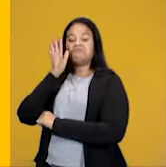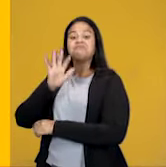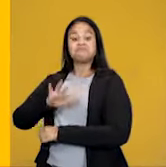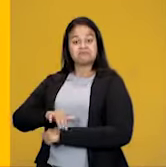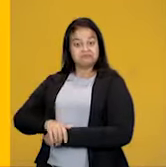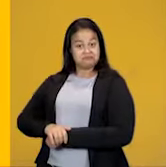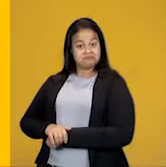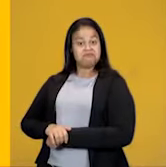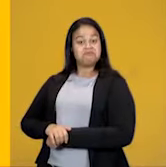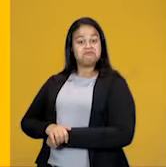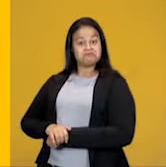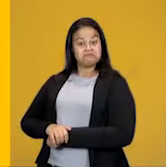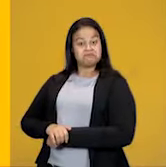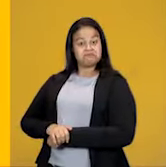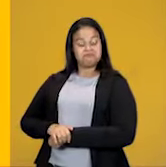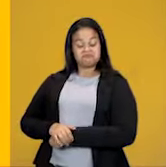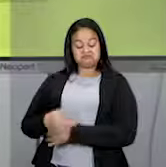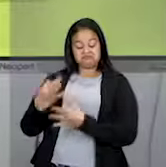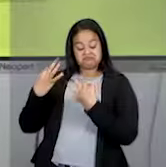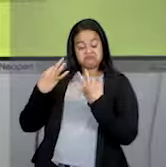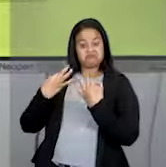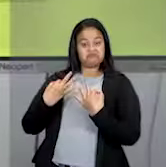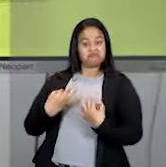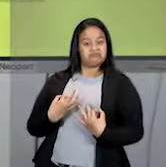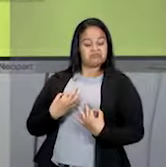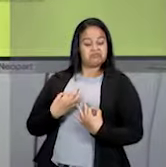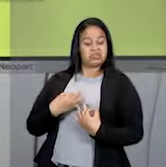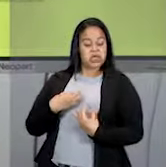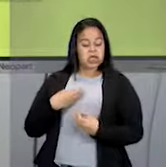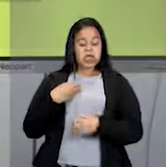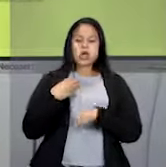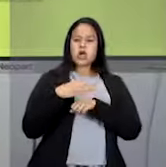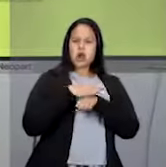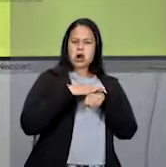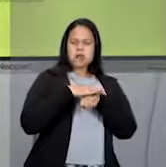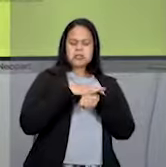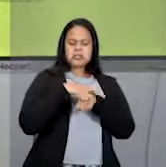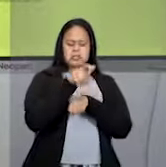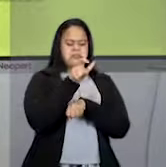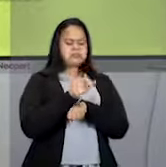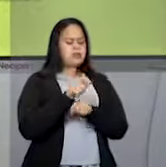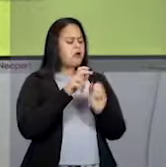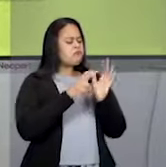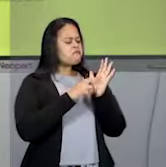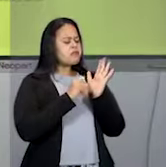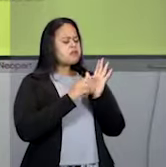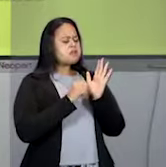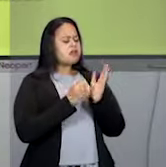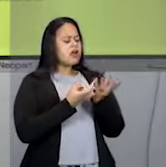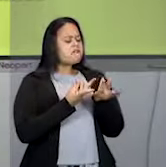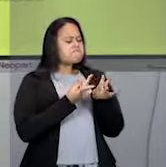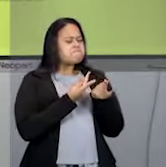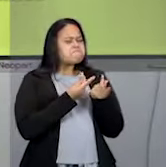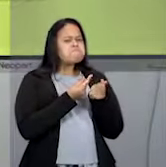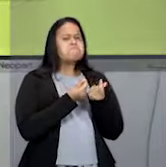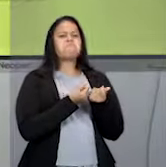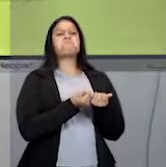Eu acho super elegante quando você vai conversar com uma pessoa e ela tem aquele vocabulário rico.